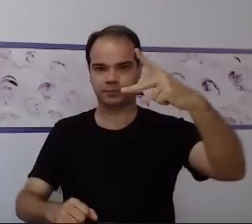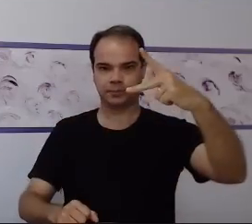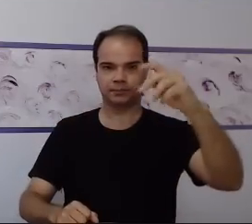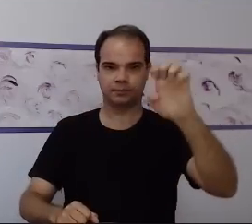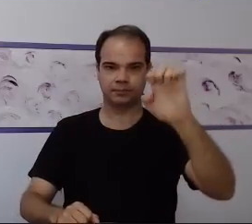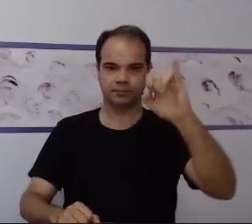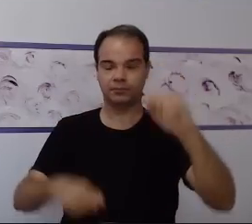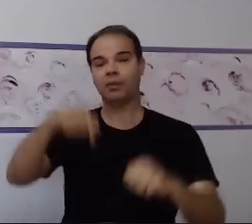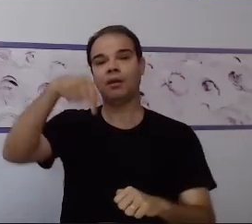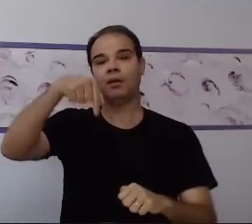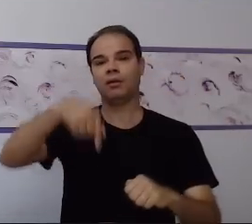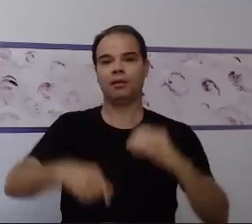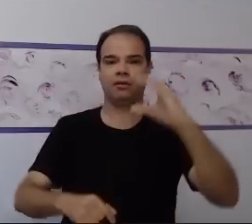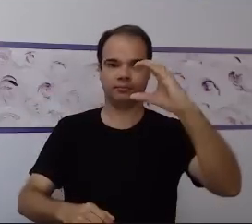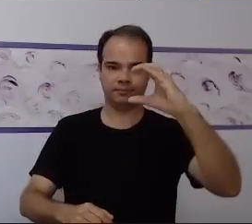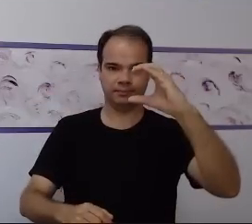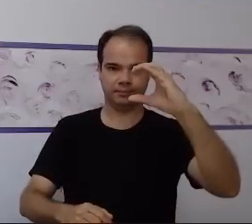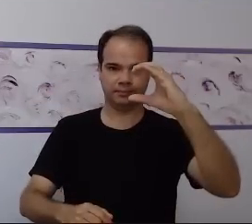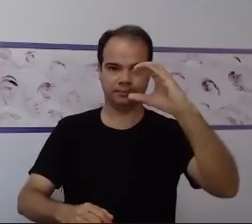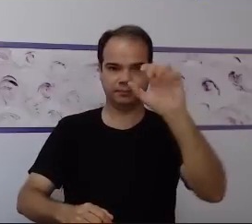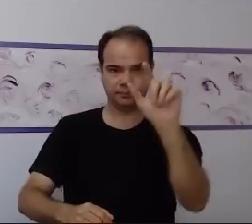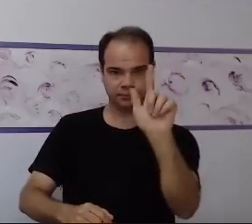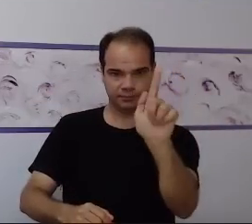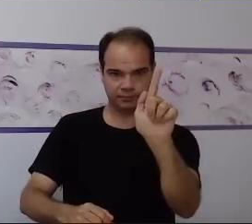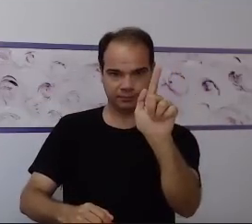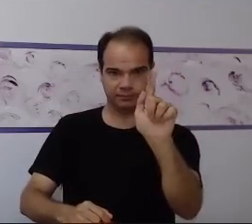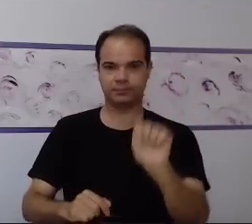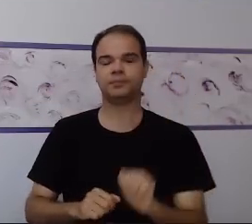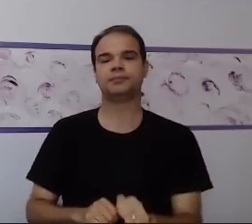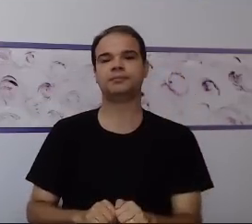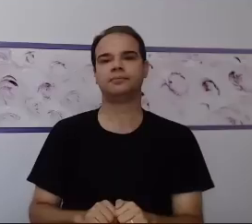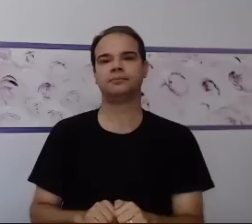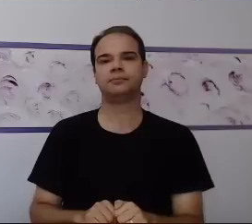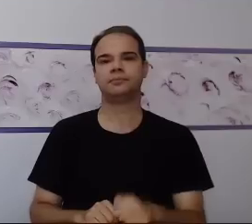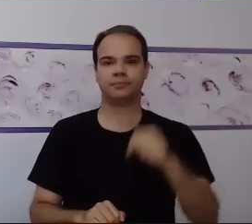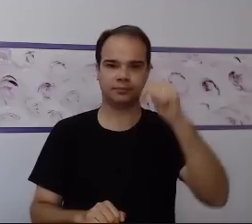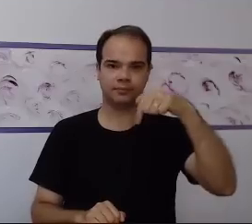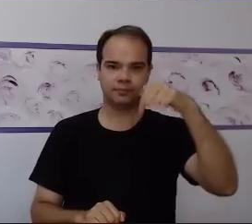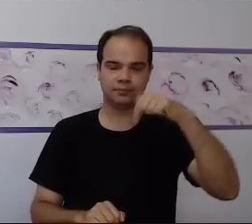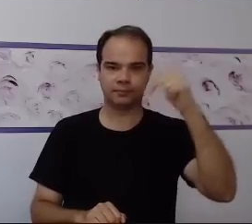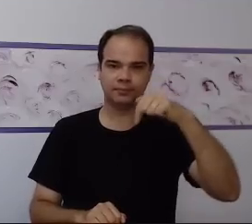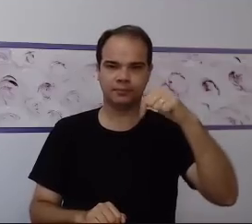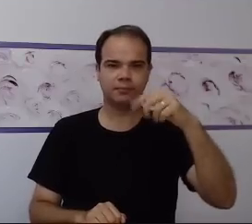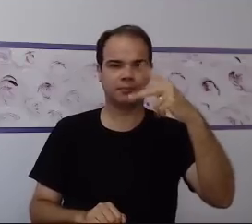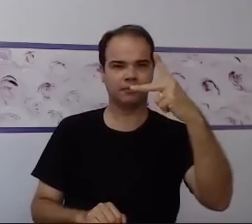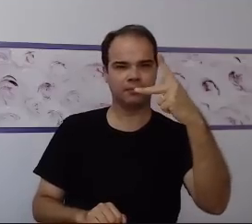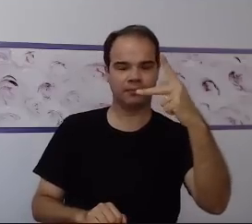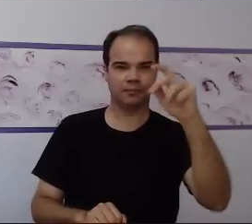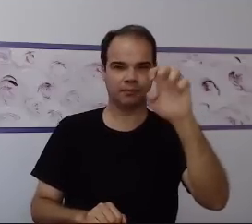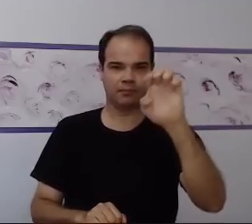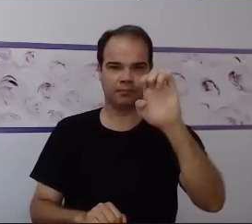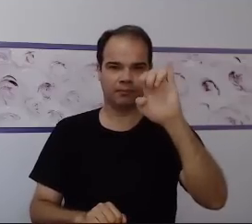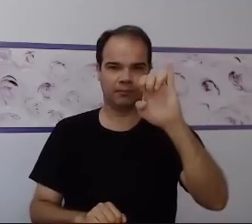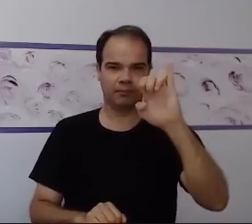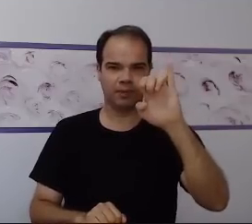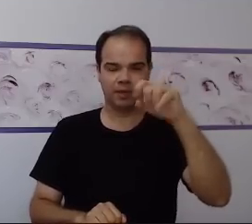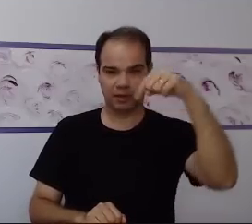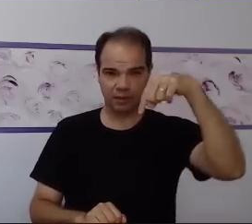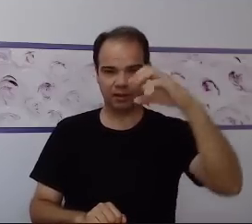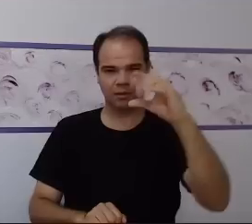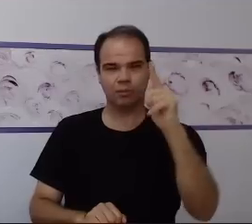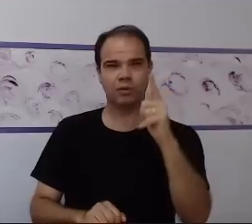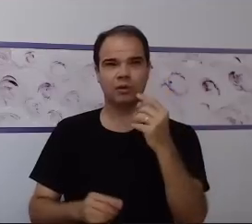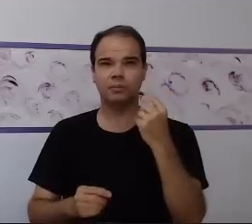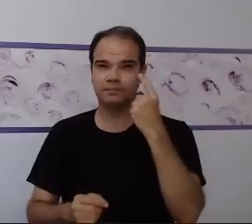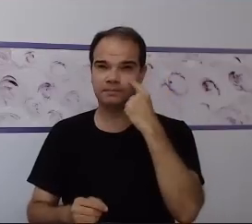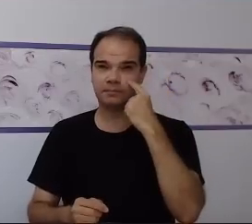Campo Grande, tivemos a ajuda de um estudo, de um PEI realizado nos Estados Unidos, mais propriamente dito, na Carolina do